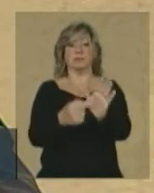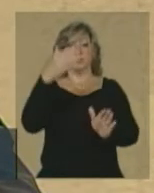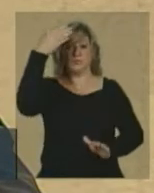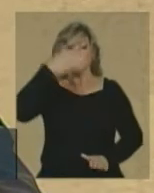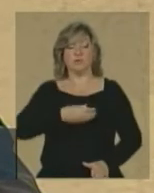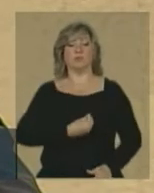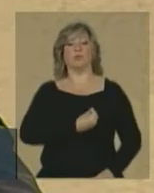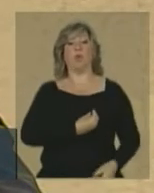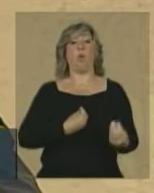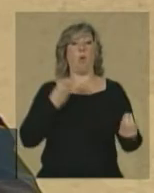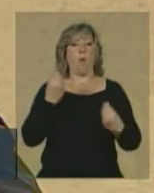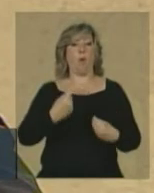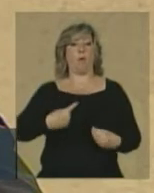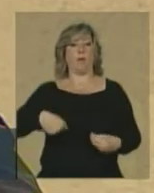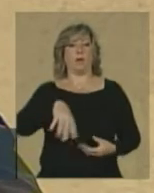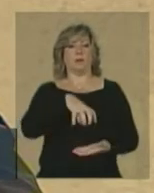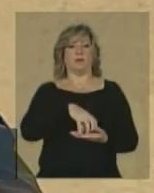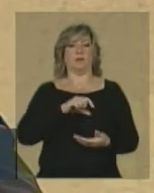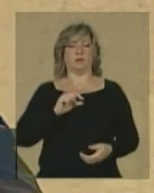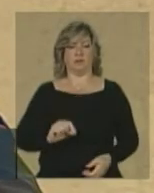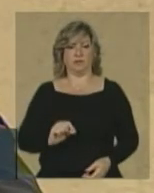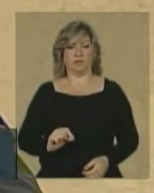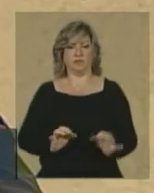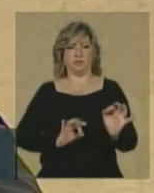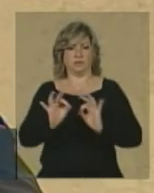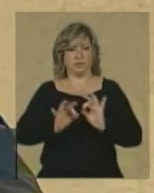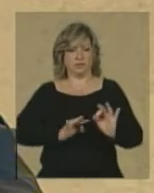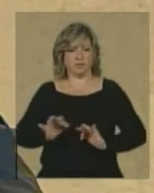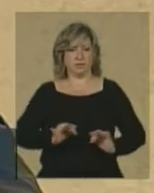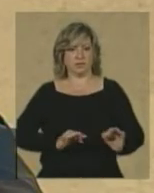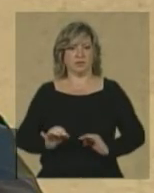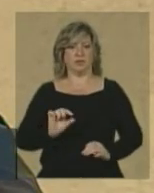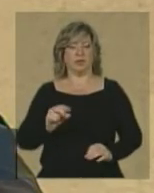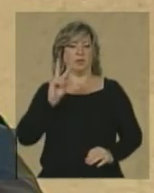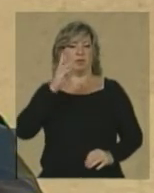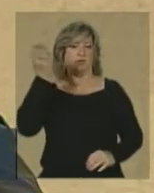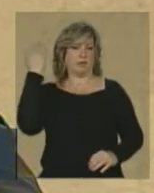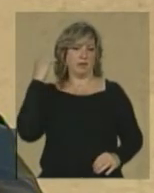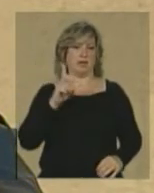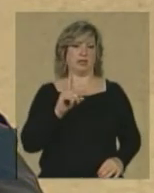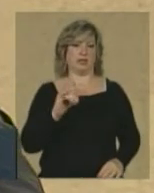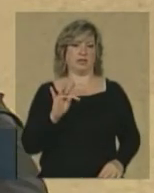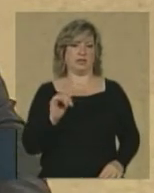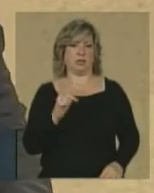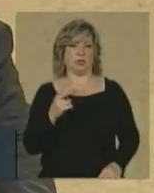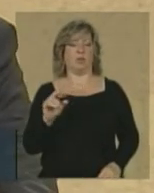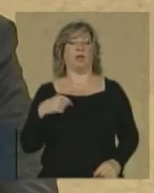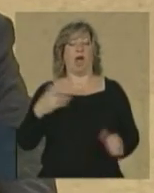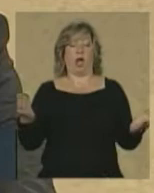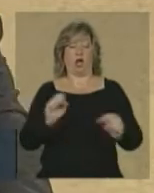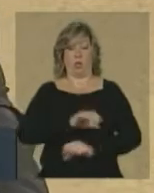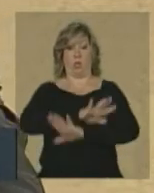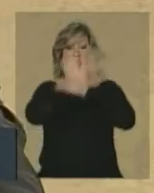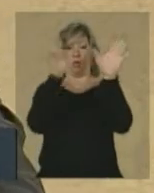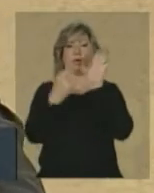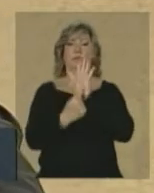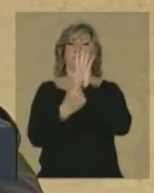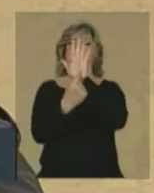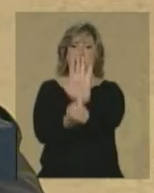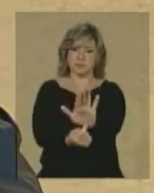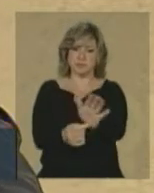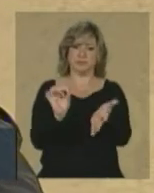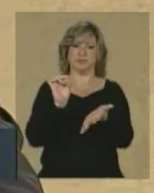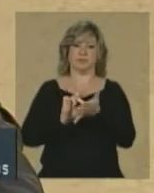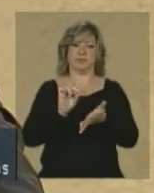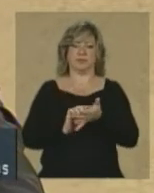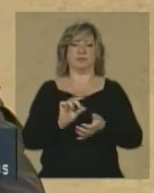funcionamento da estrutura repressiva organizada no período ditatorial jogando luz nas violações